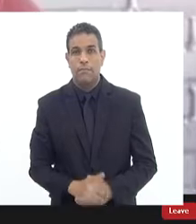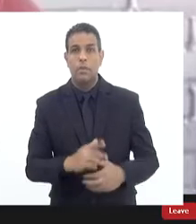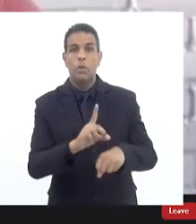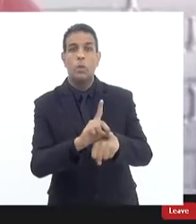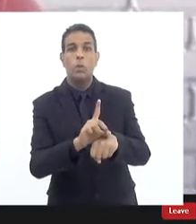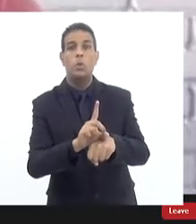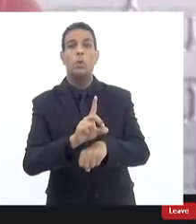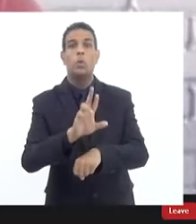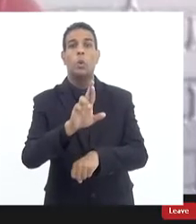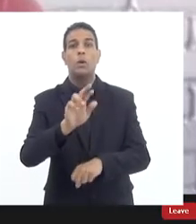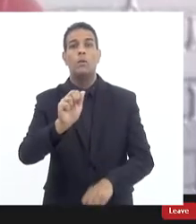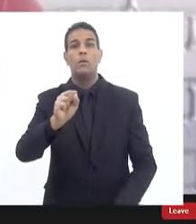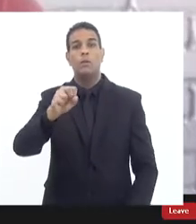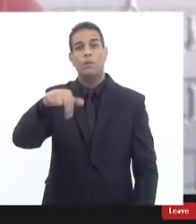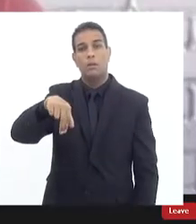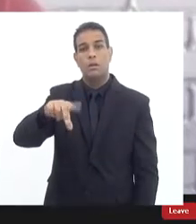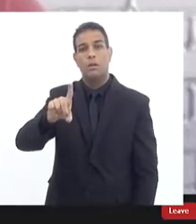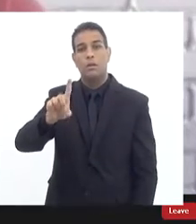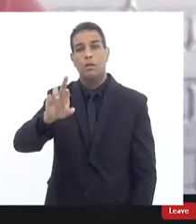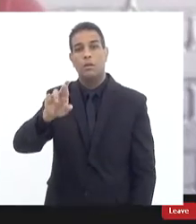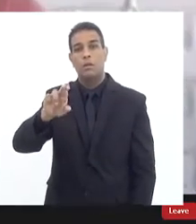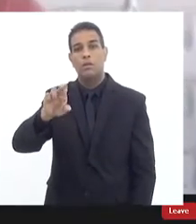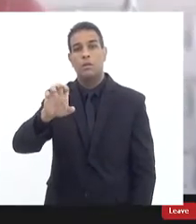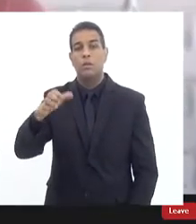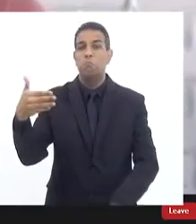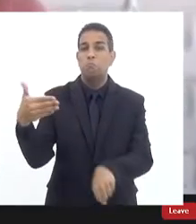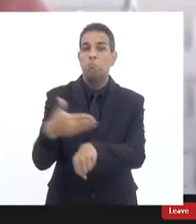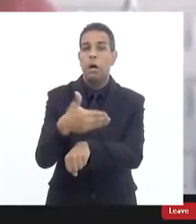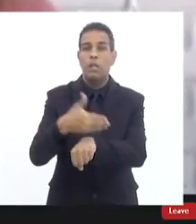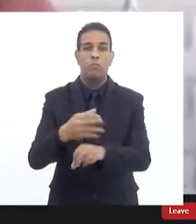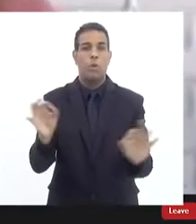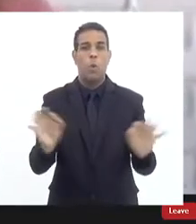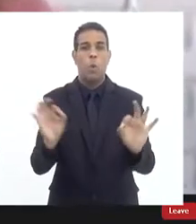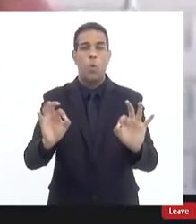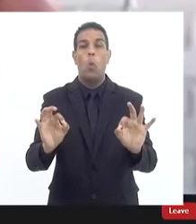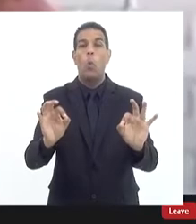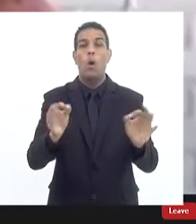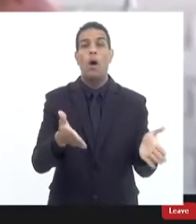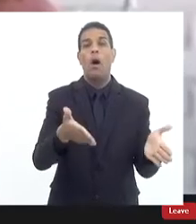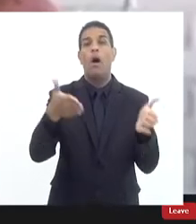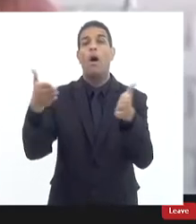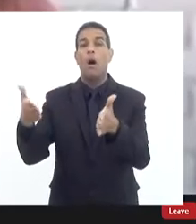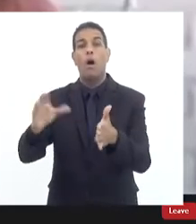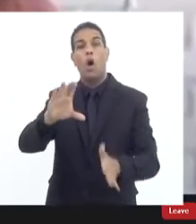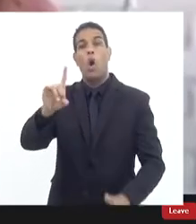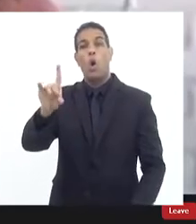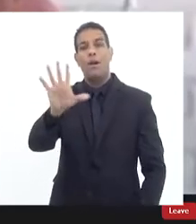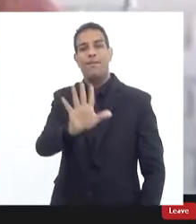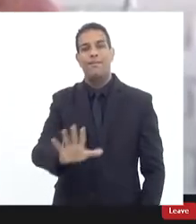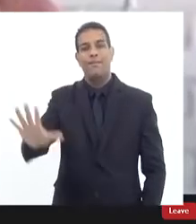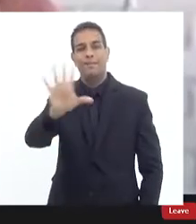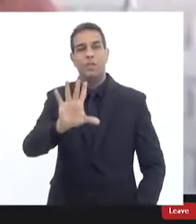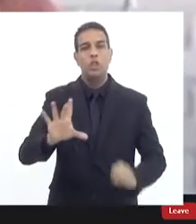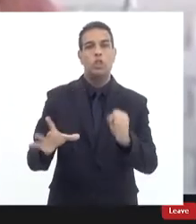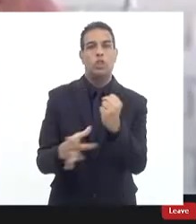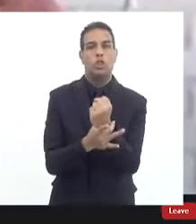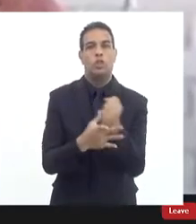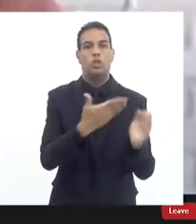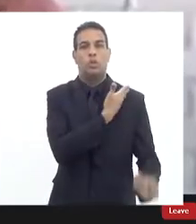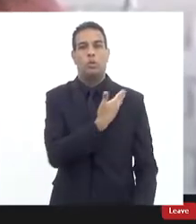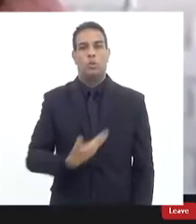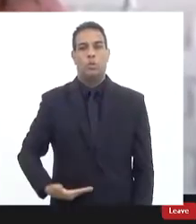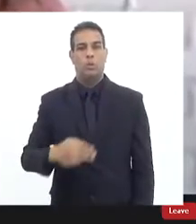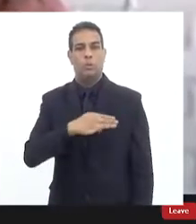André Cardoso não se encontra na sala que seria o nosso primeiro convidado então passo diretamente ao coordenador de segurança pública do Ministério Público